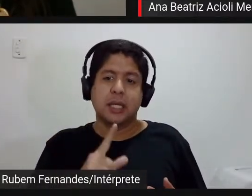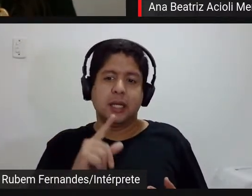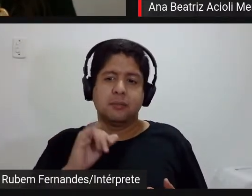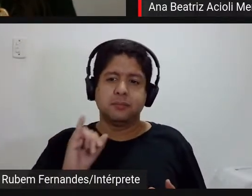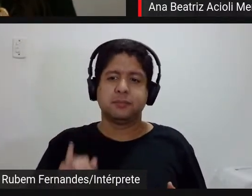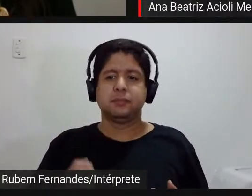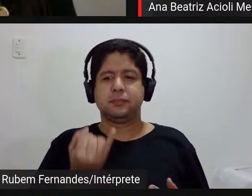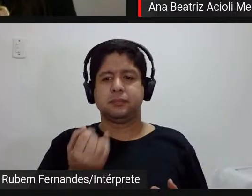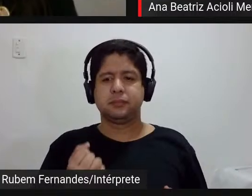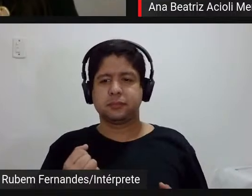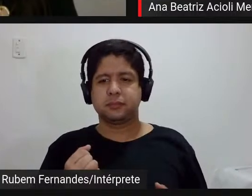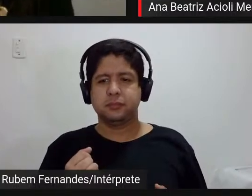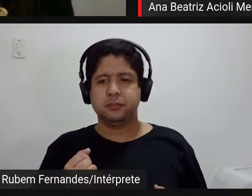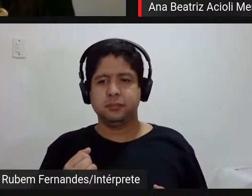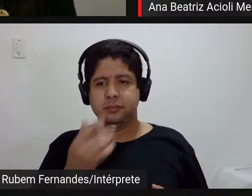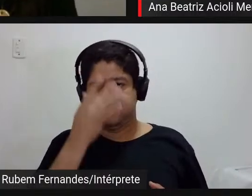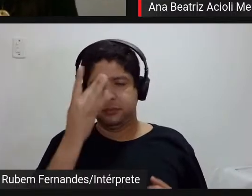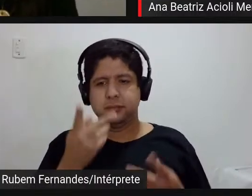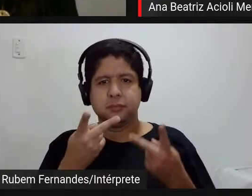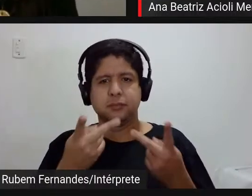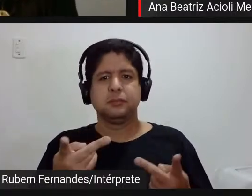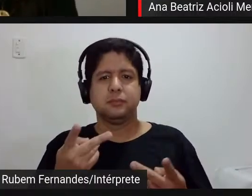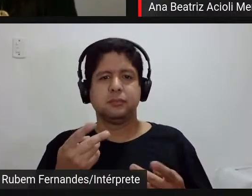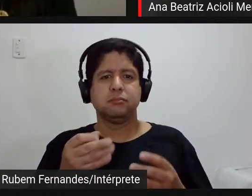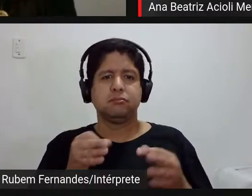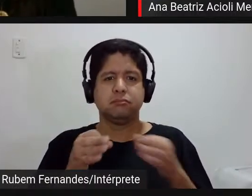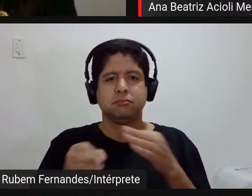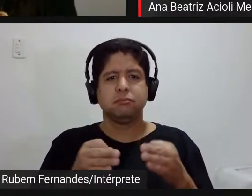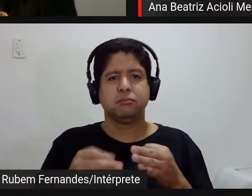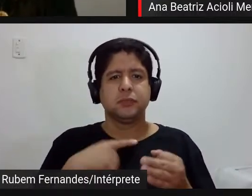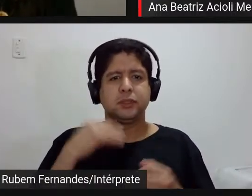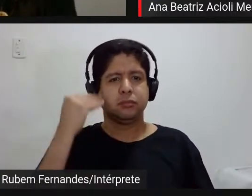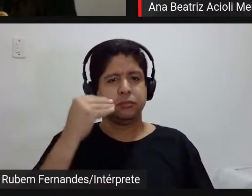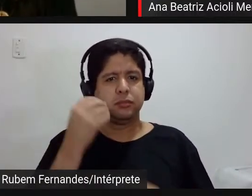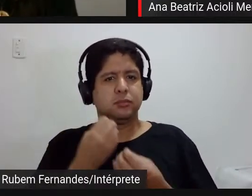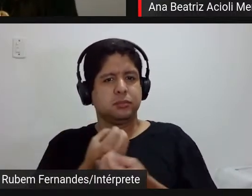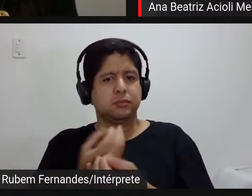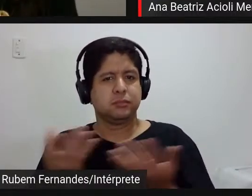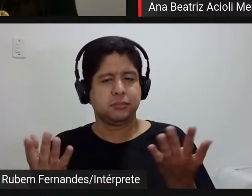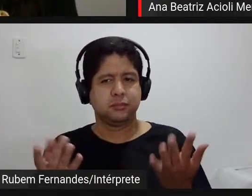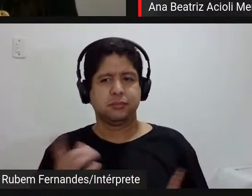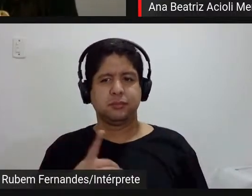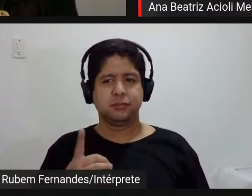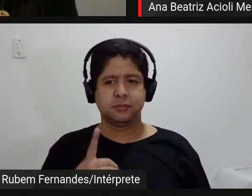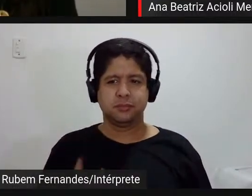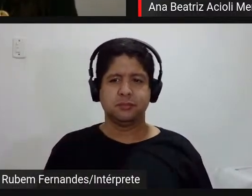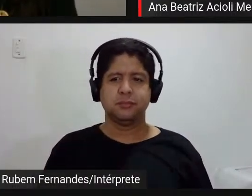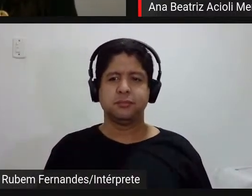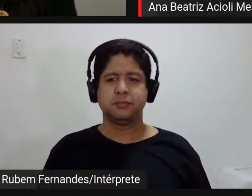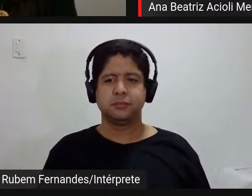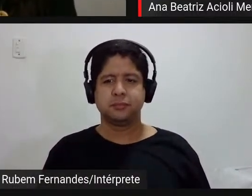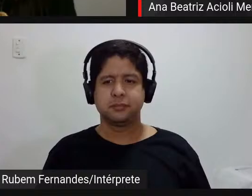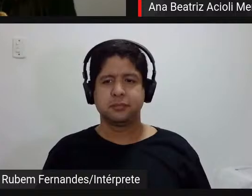trabalhar com essa curadoria de experiências e com a mediação a partir desse campo